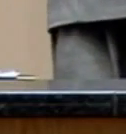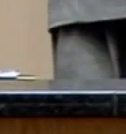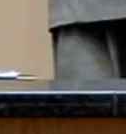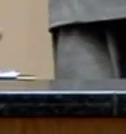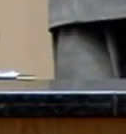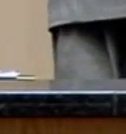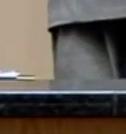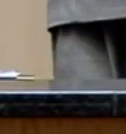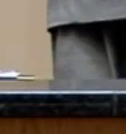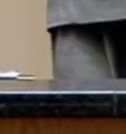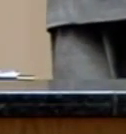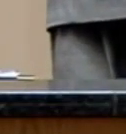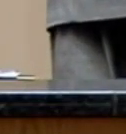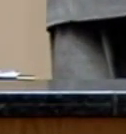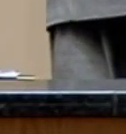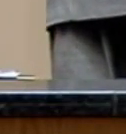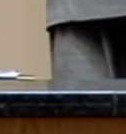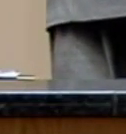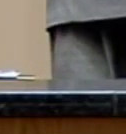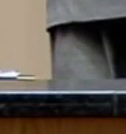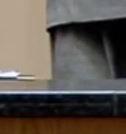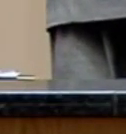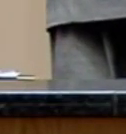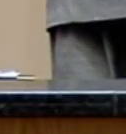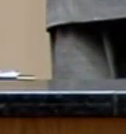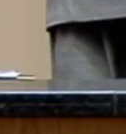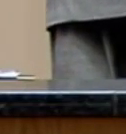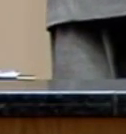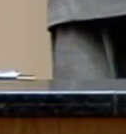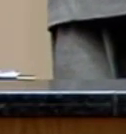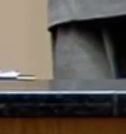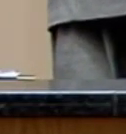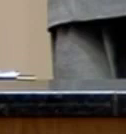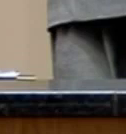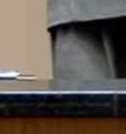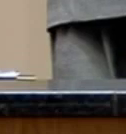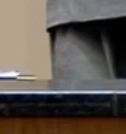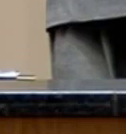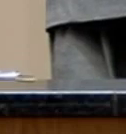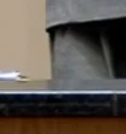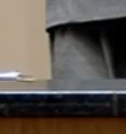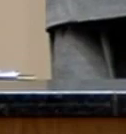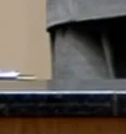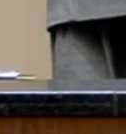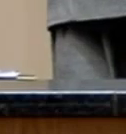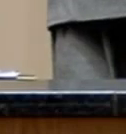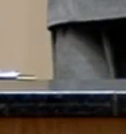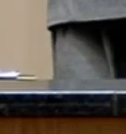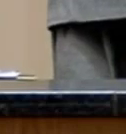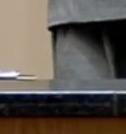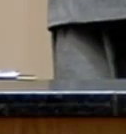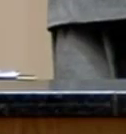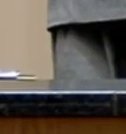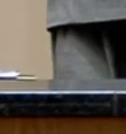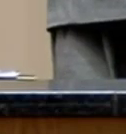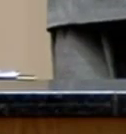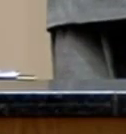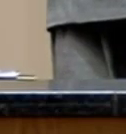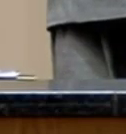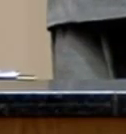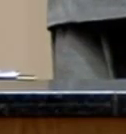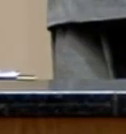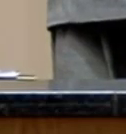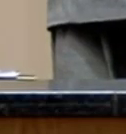Trabalhadores se nós podemos debater e fazer a votação conjunta, porque nós temos mais um requerimento,